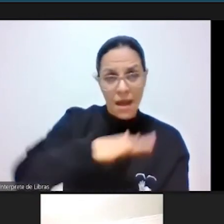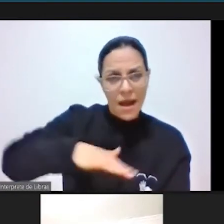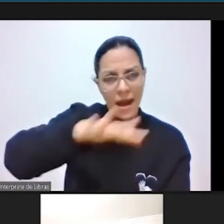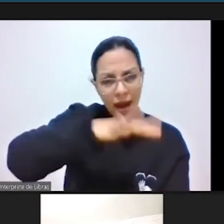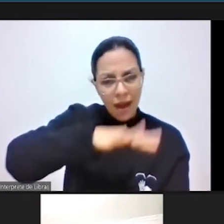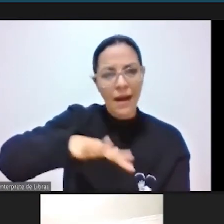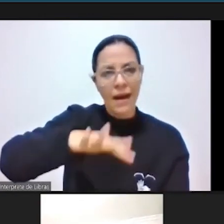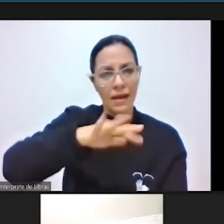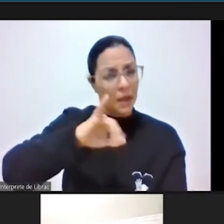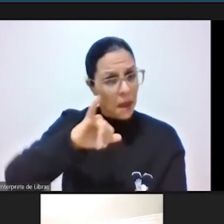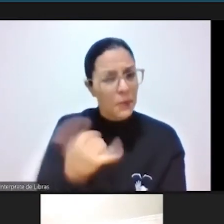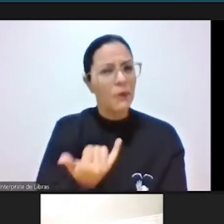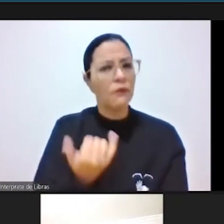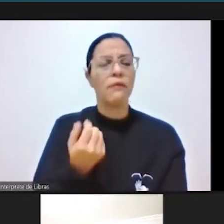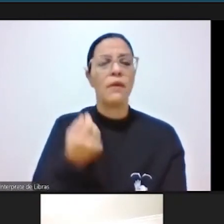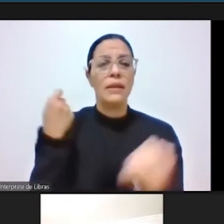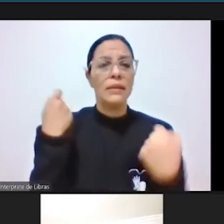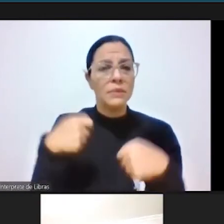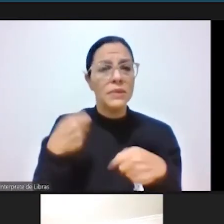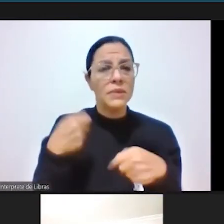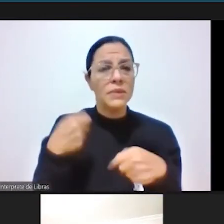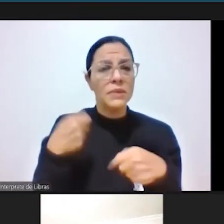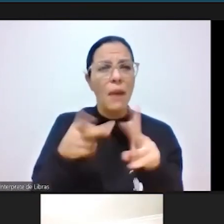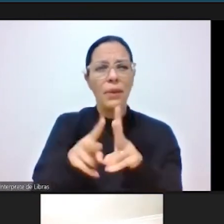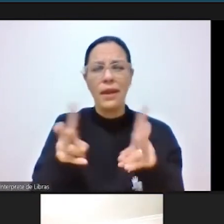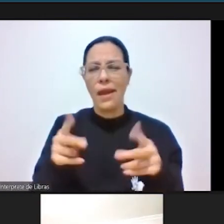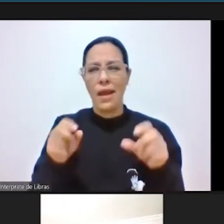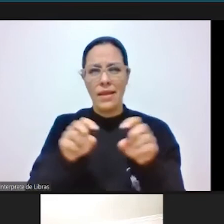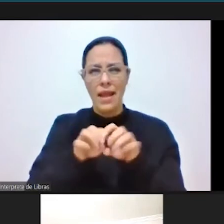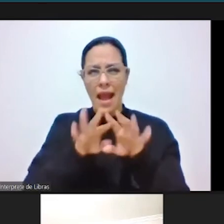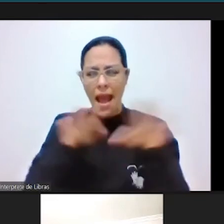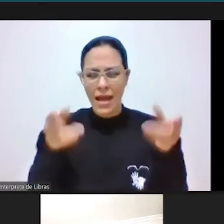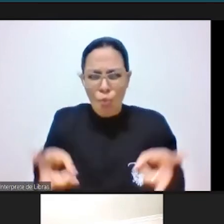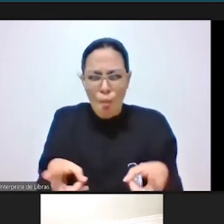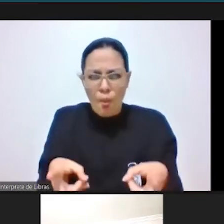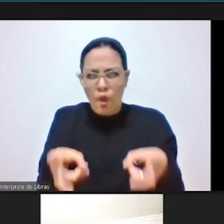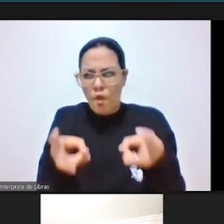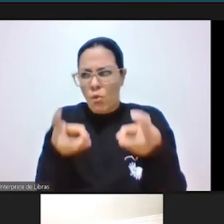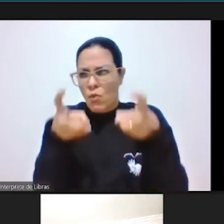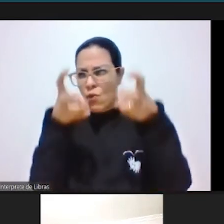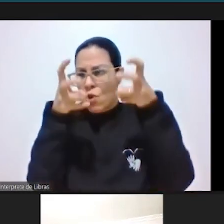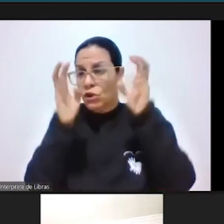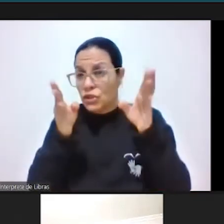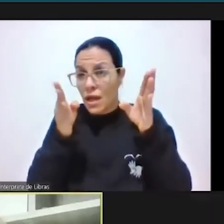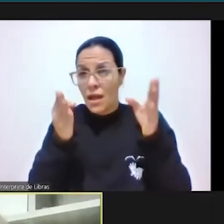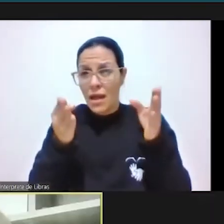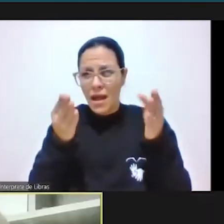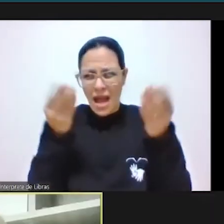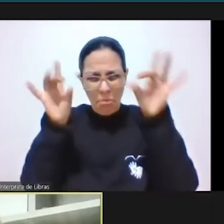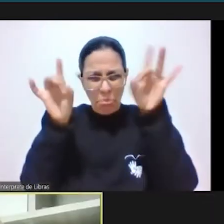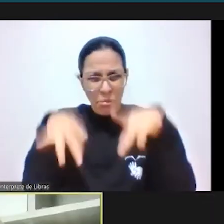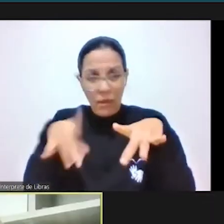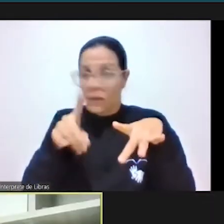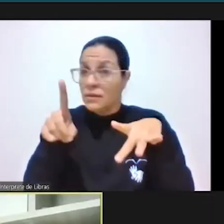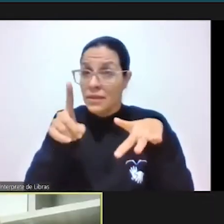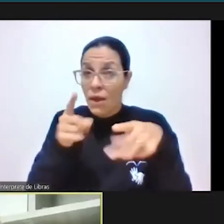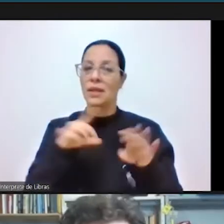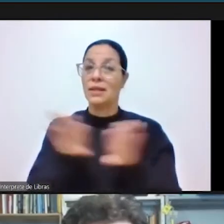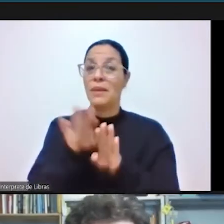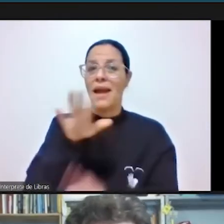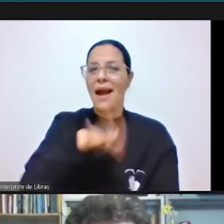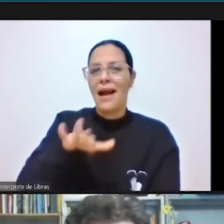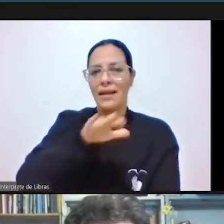essas cicatrizes, como eu dizia ele, para promover o encontro da sociedade.